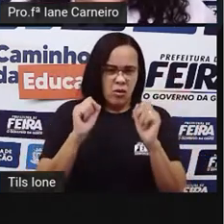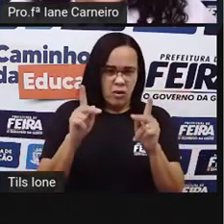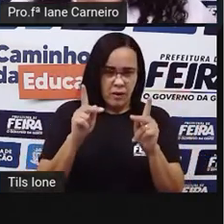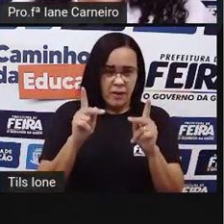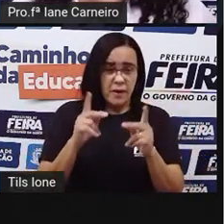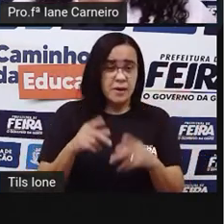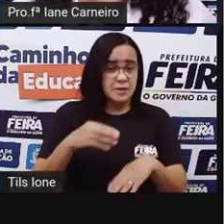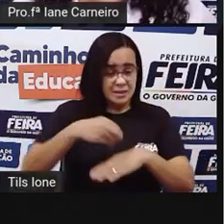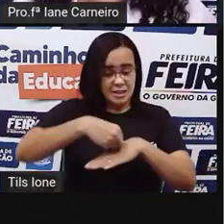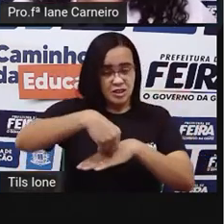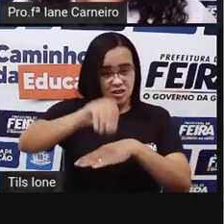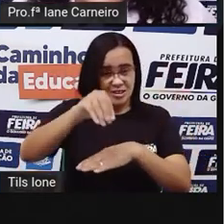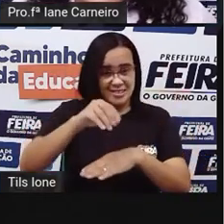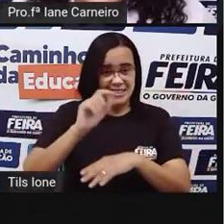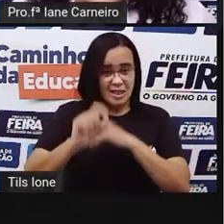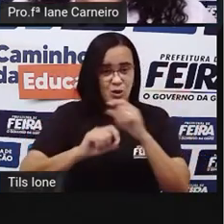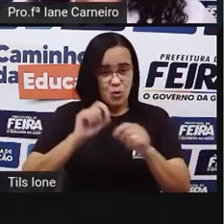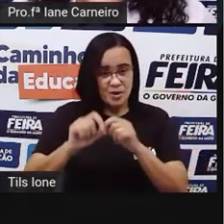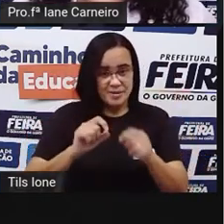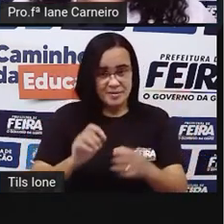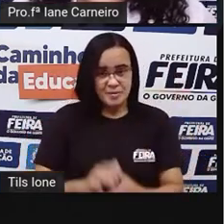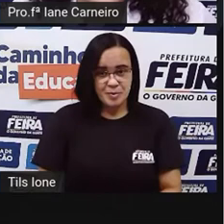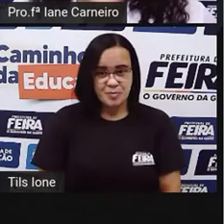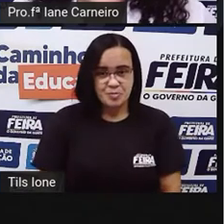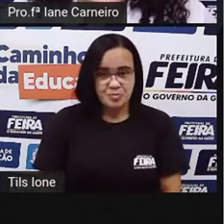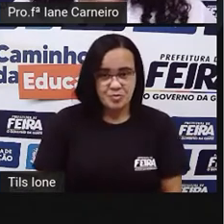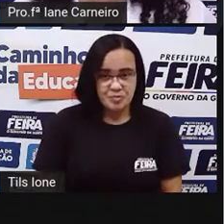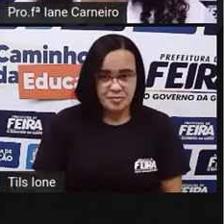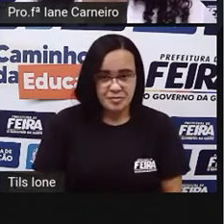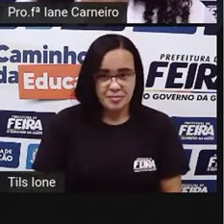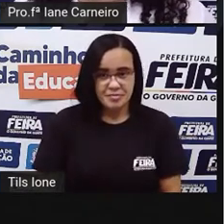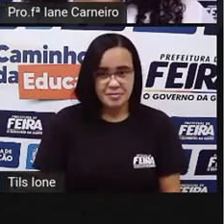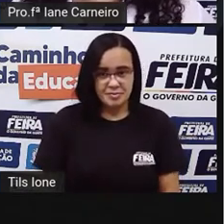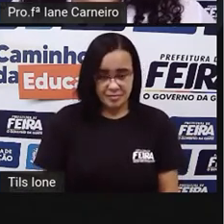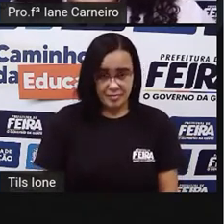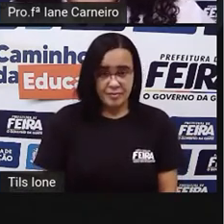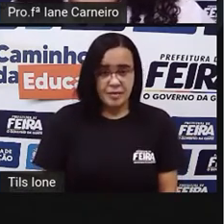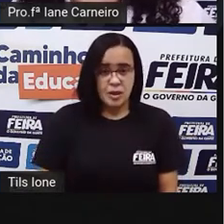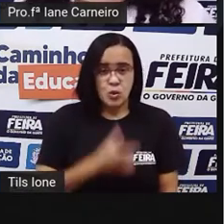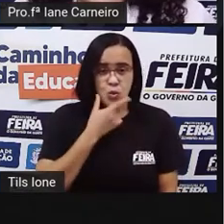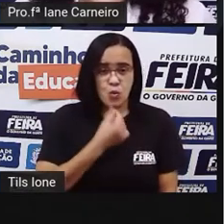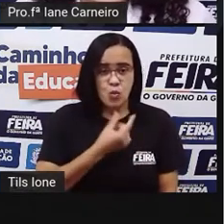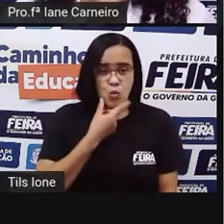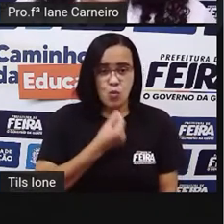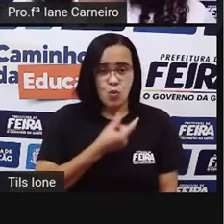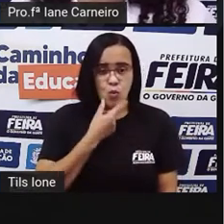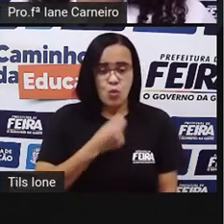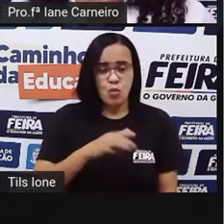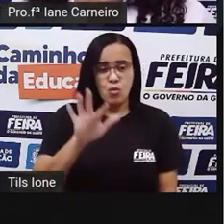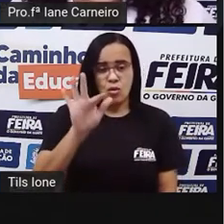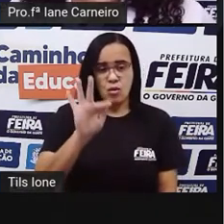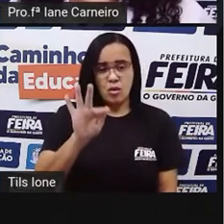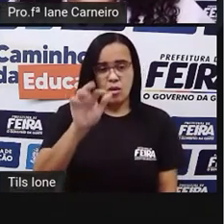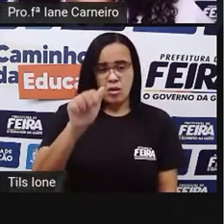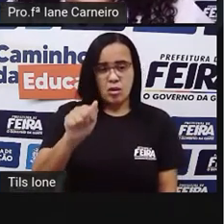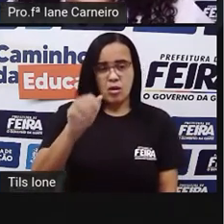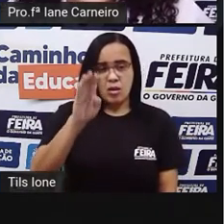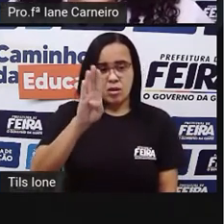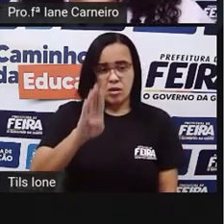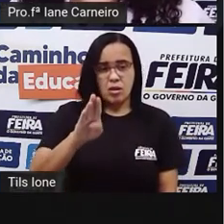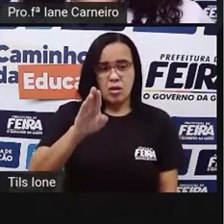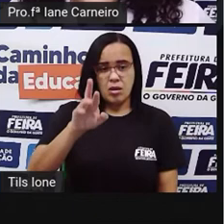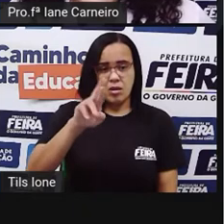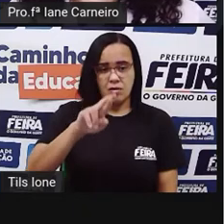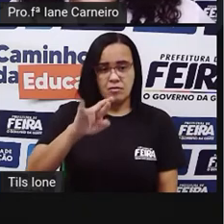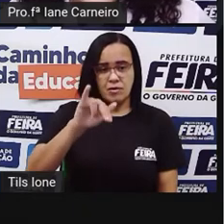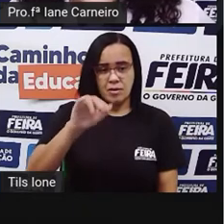que a pró trouxe aqui, ó, para a gente tentar adivinhar, né? Adivinhar não, a vai tentar identificar cada criança. Então, a primeira dica que tem aqui,